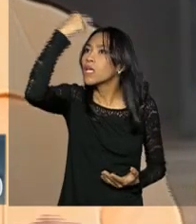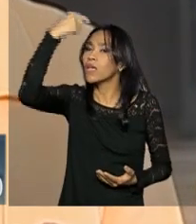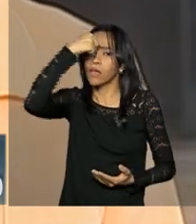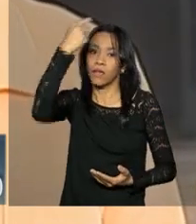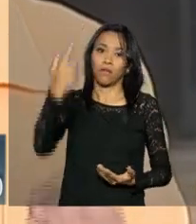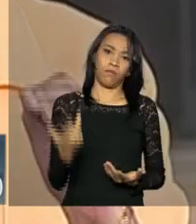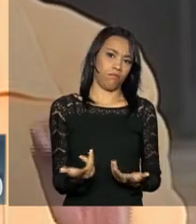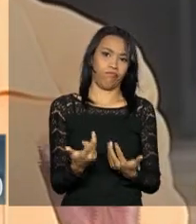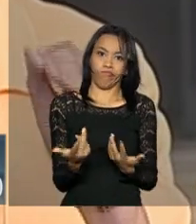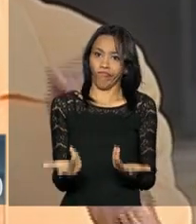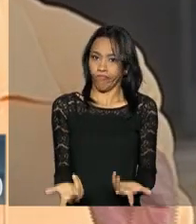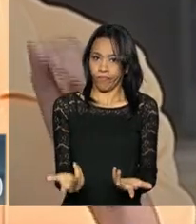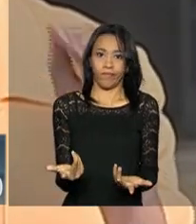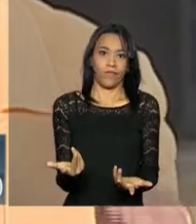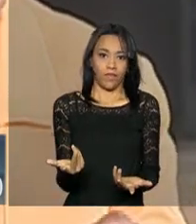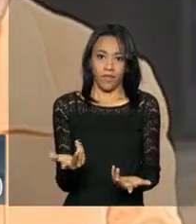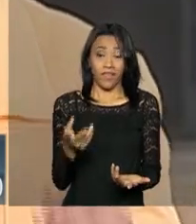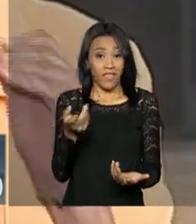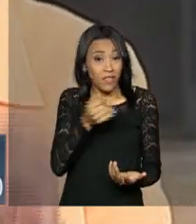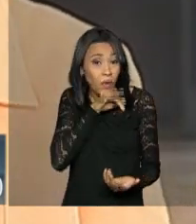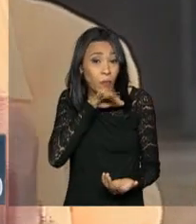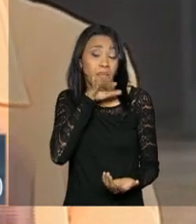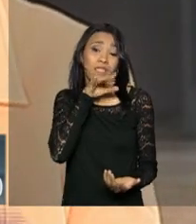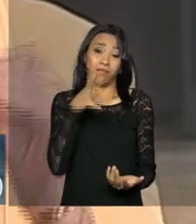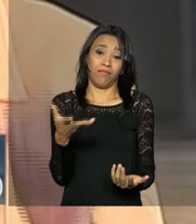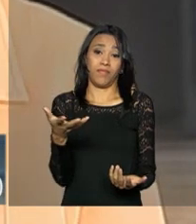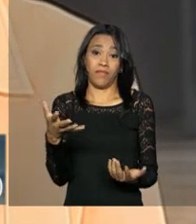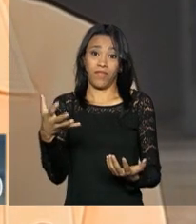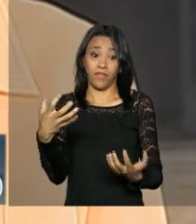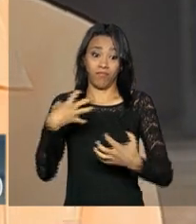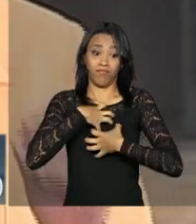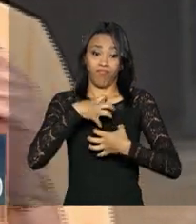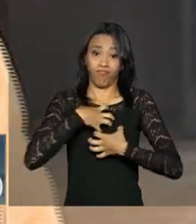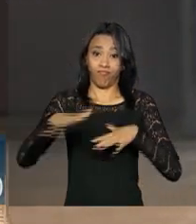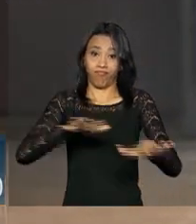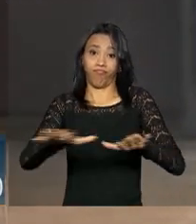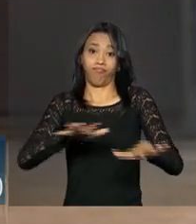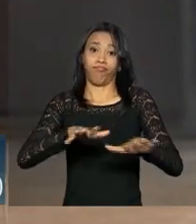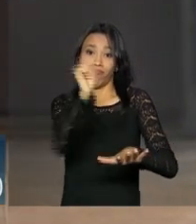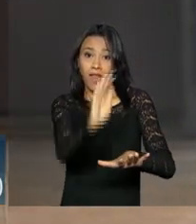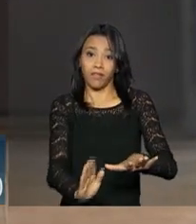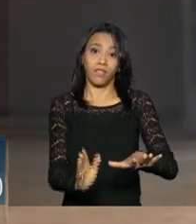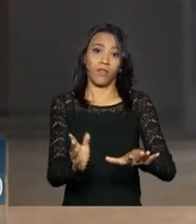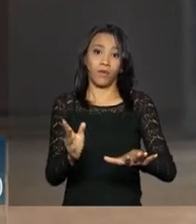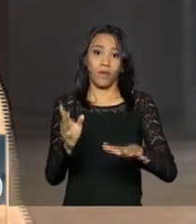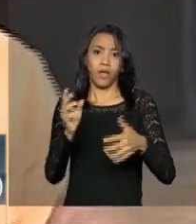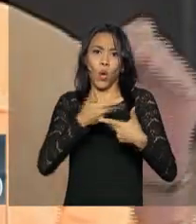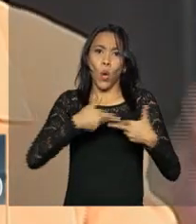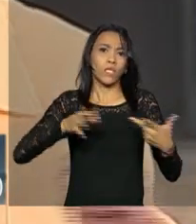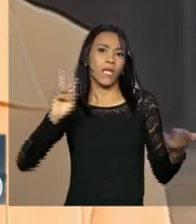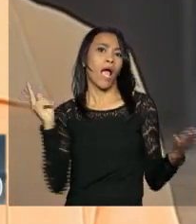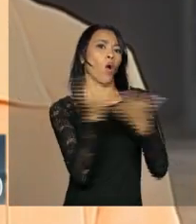no país um tipo de clima e instabilidade extremamente nocivo, transformando factoides